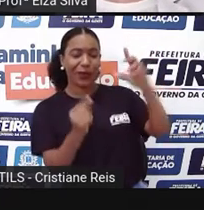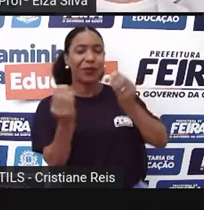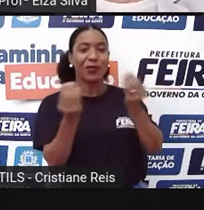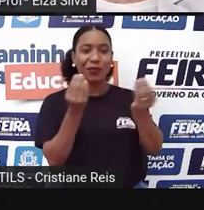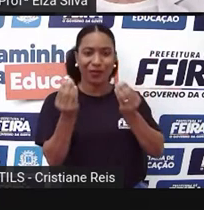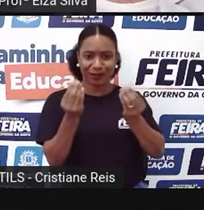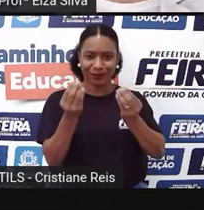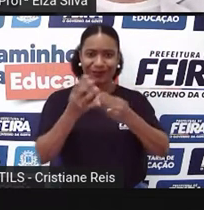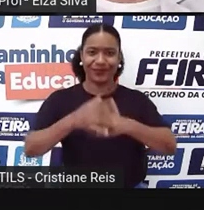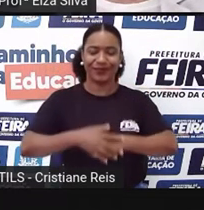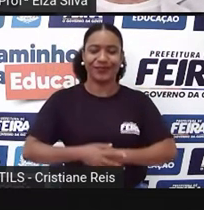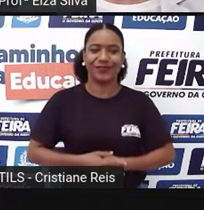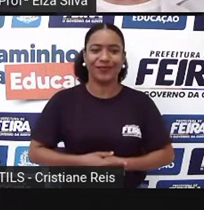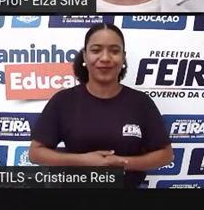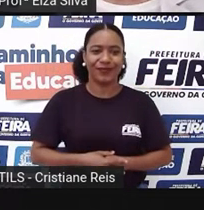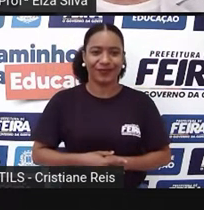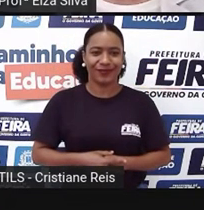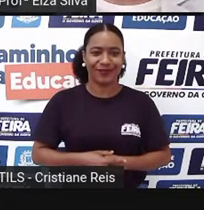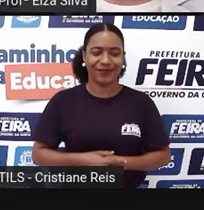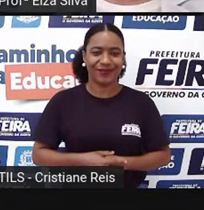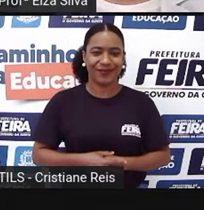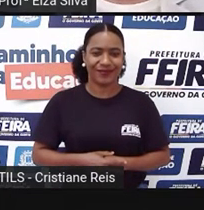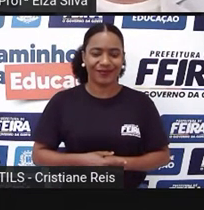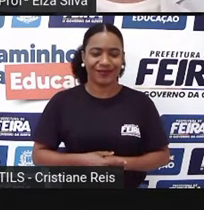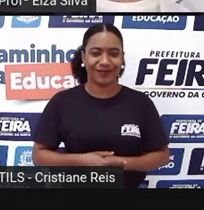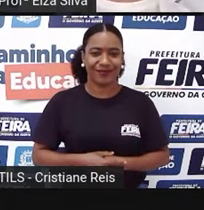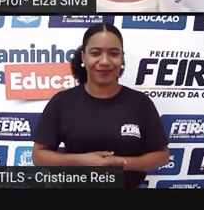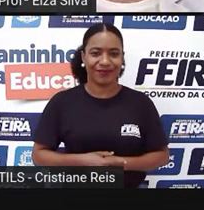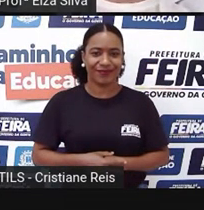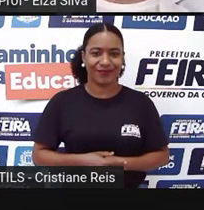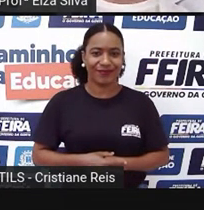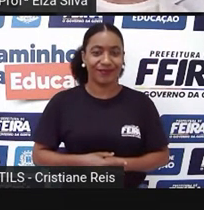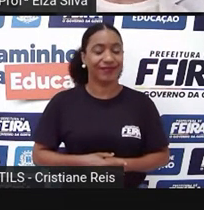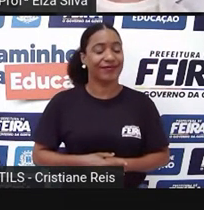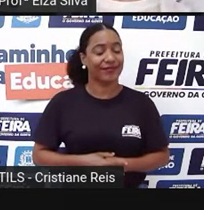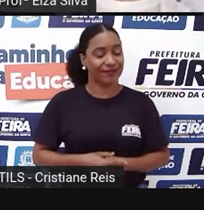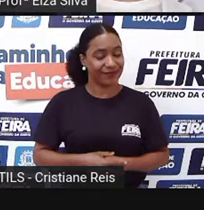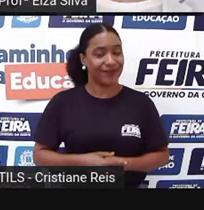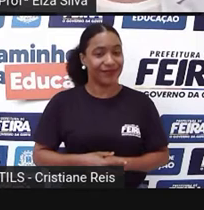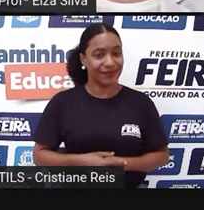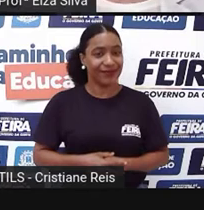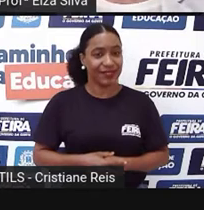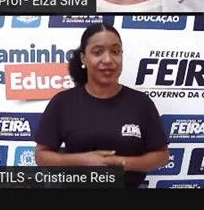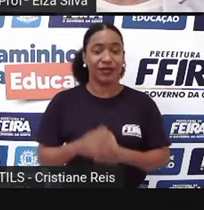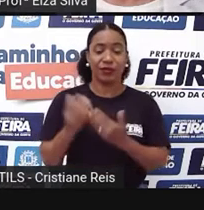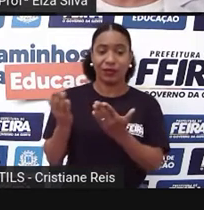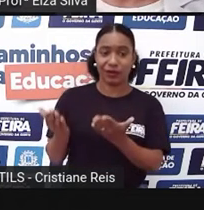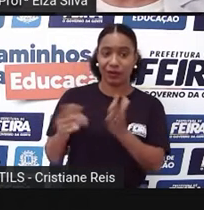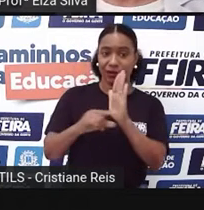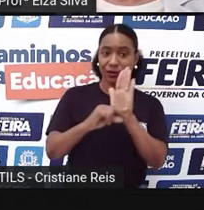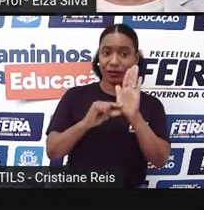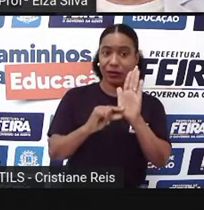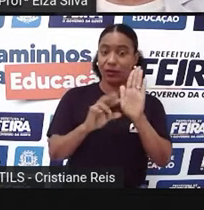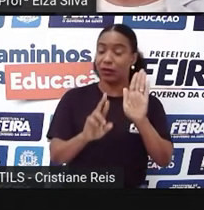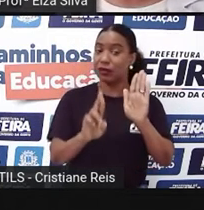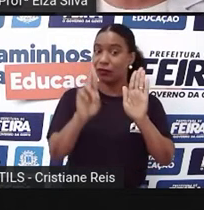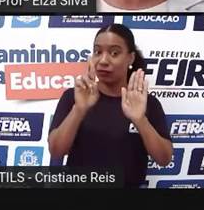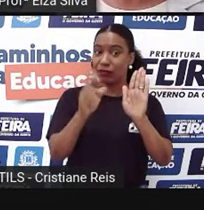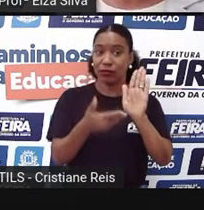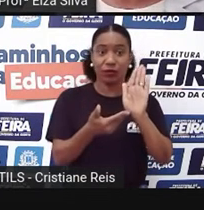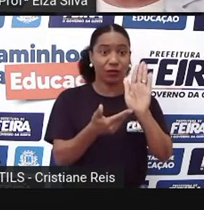He has been called the father of black history. Então, ele foi conhecido, foi